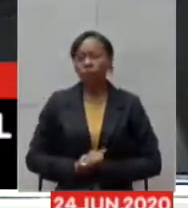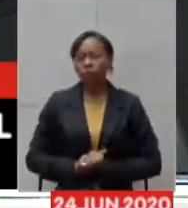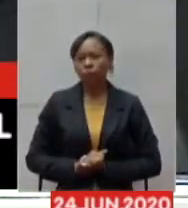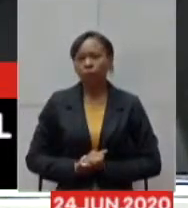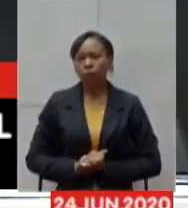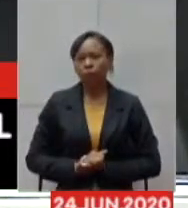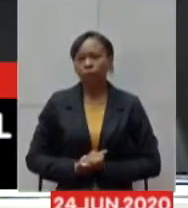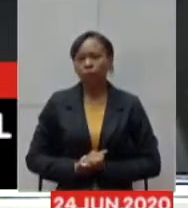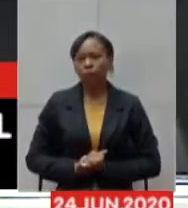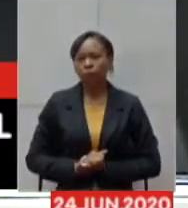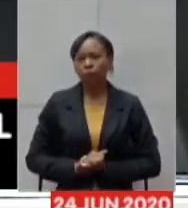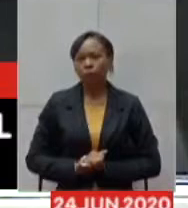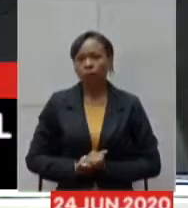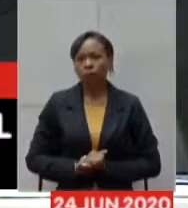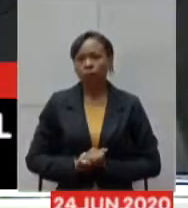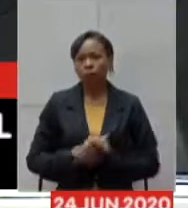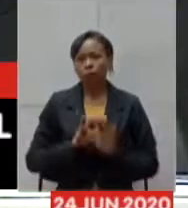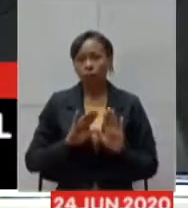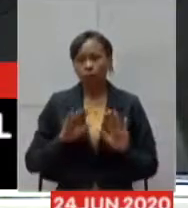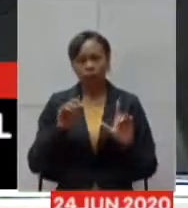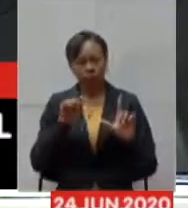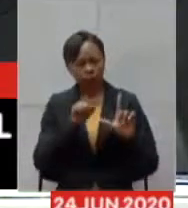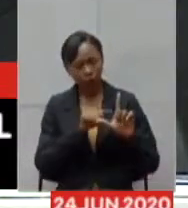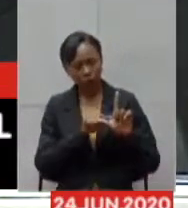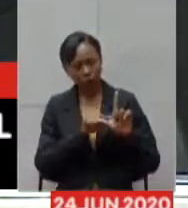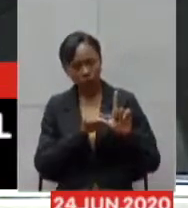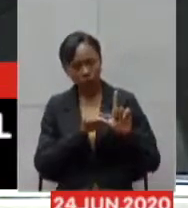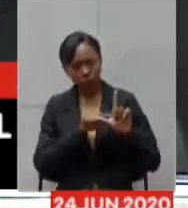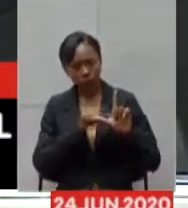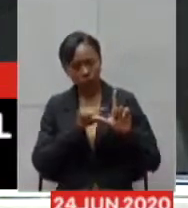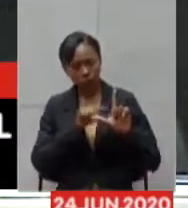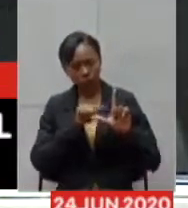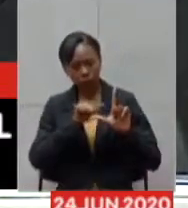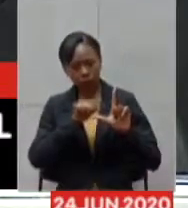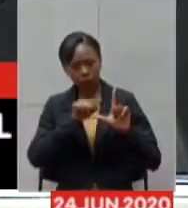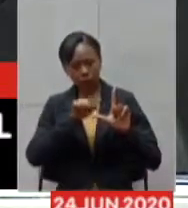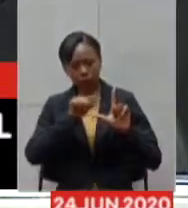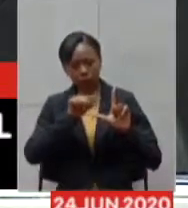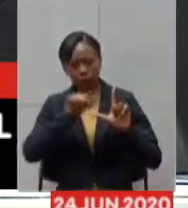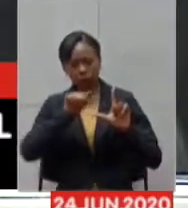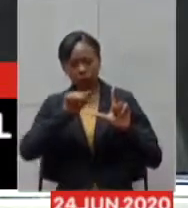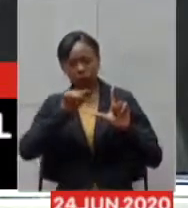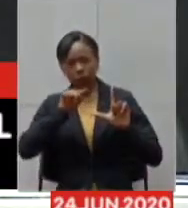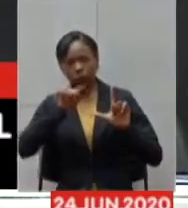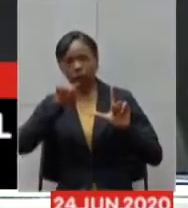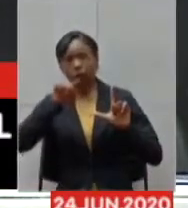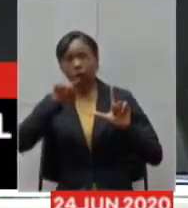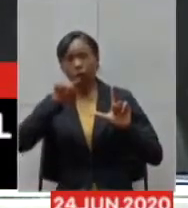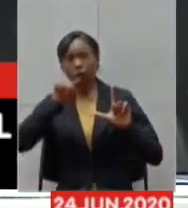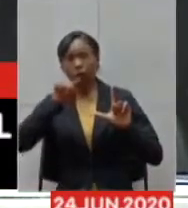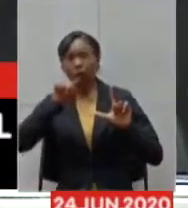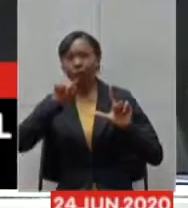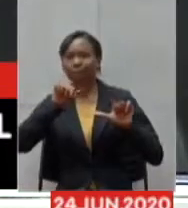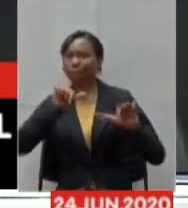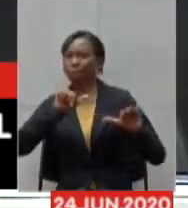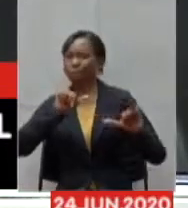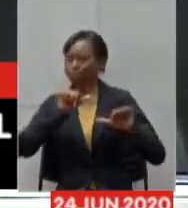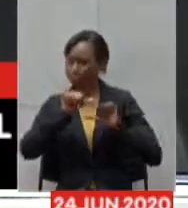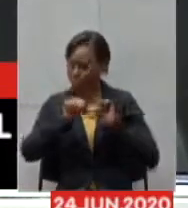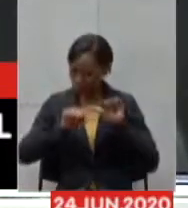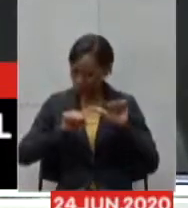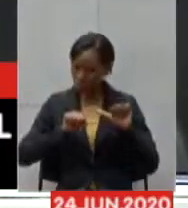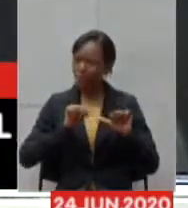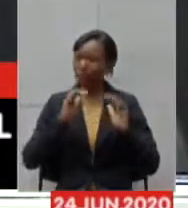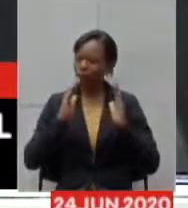a curva se alargou aí já passamos para um outro momento não então